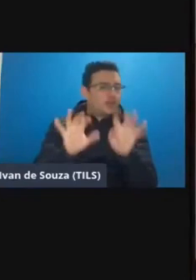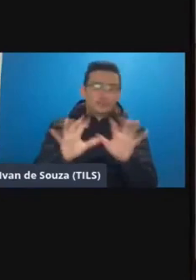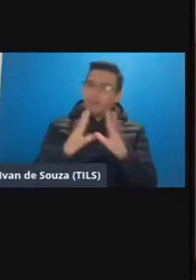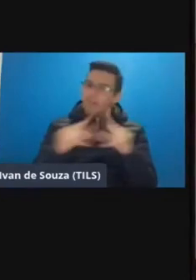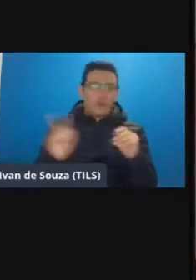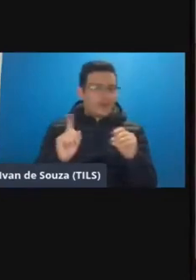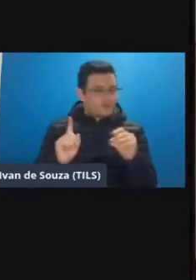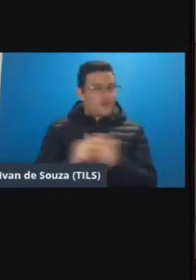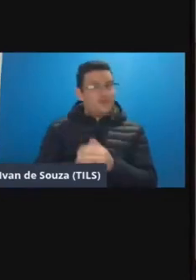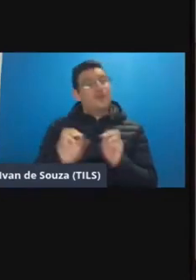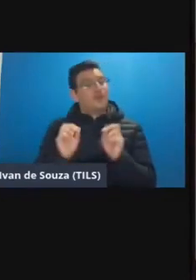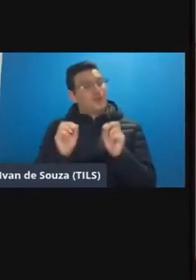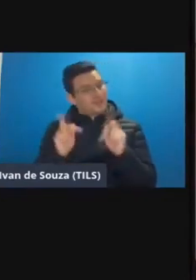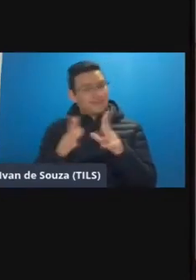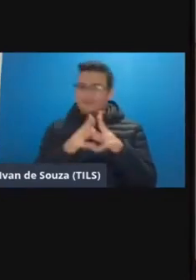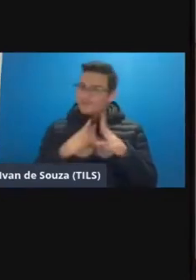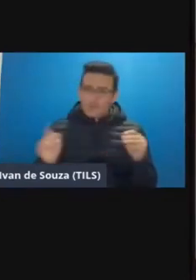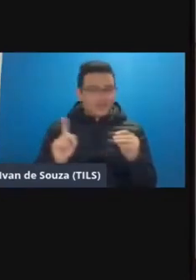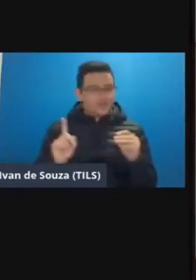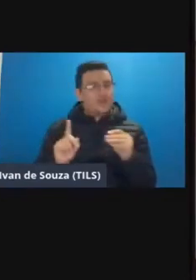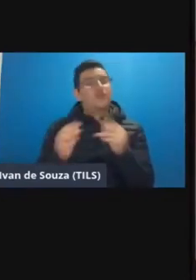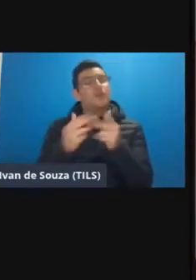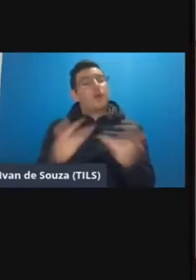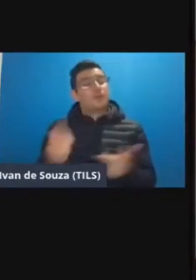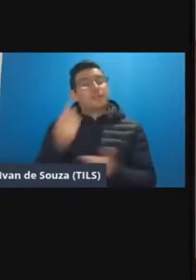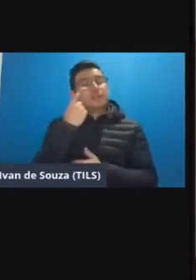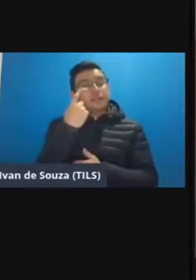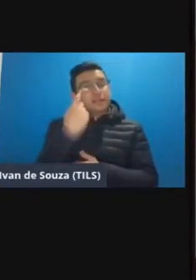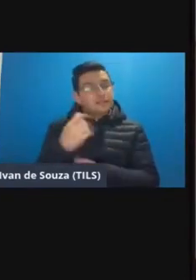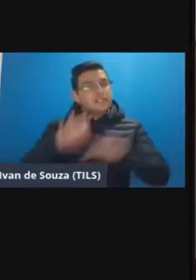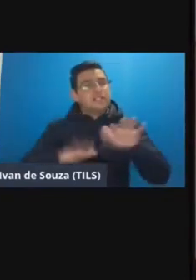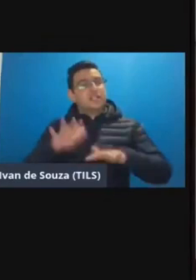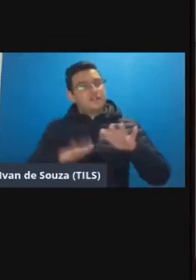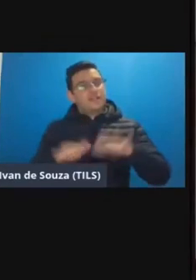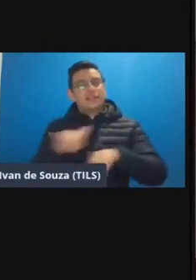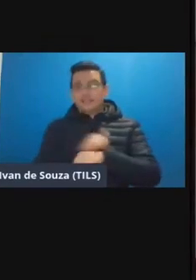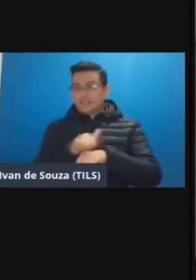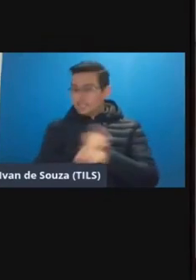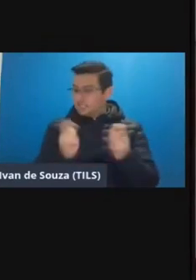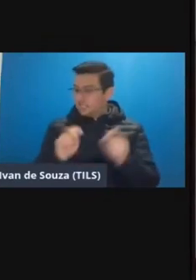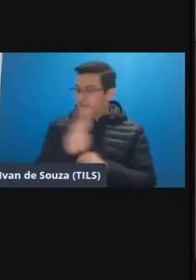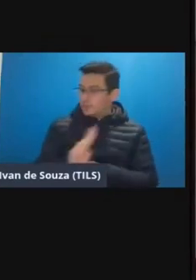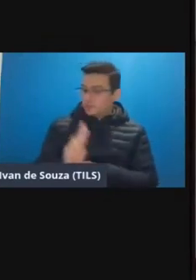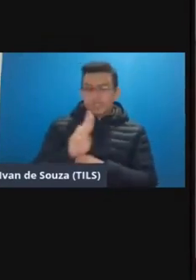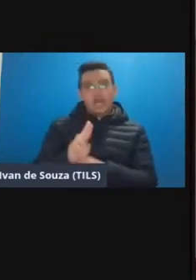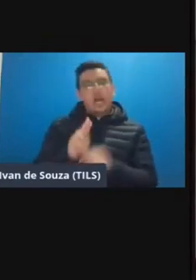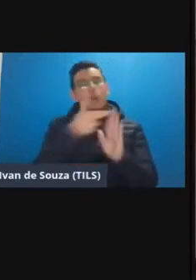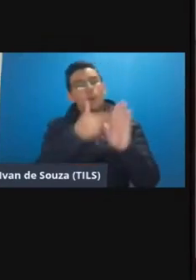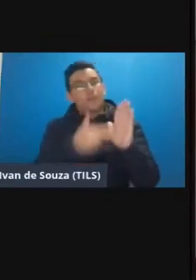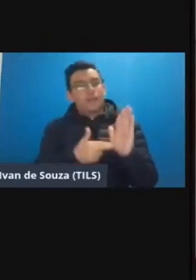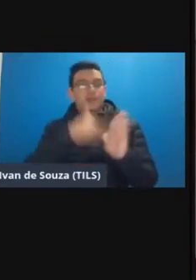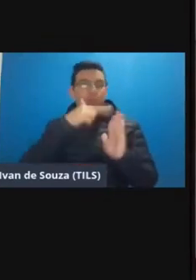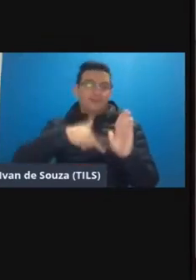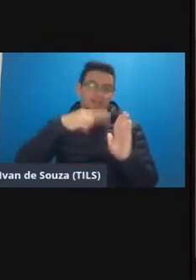resolve ok não resolve algo interessante que às vezes e estratégias que podemos usar roteiro para essa